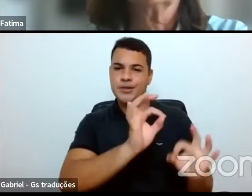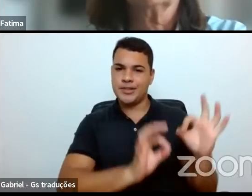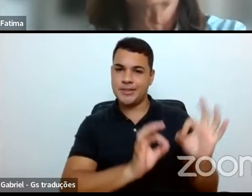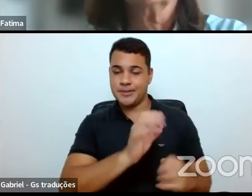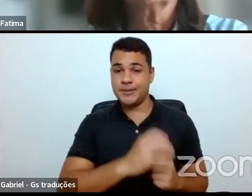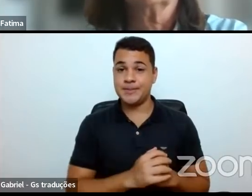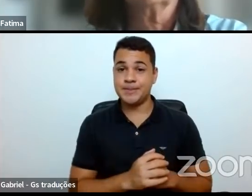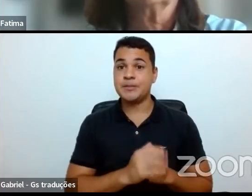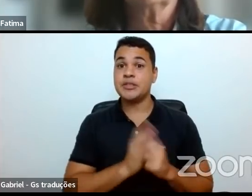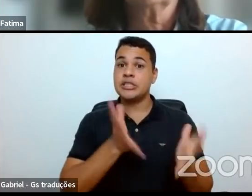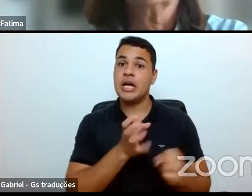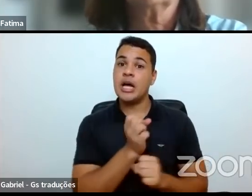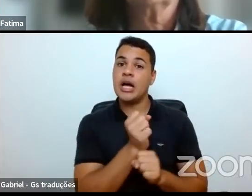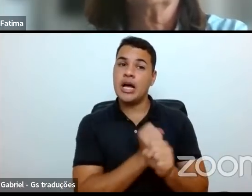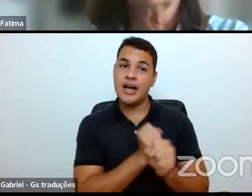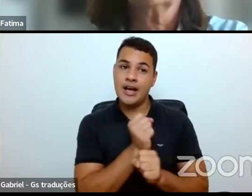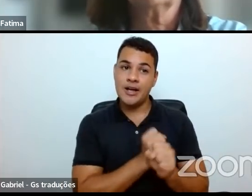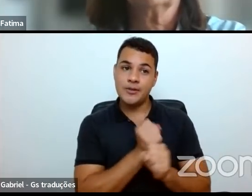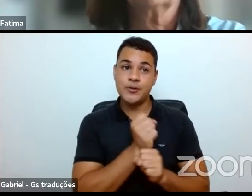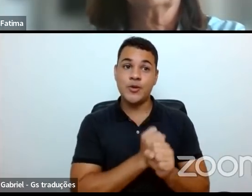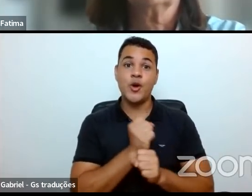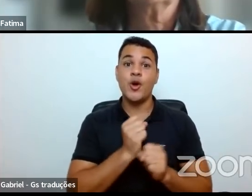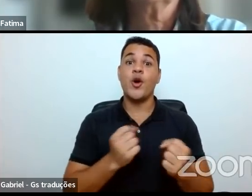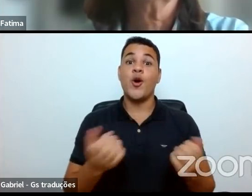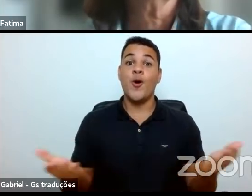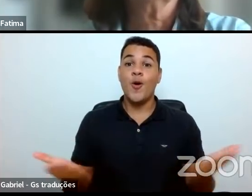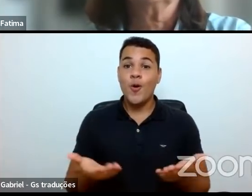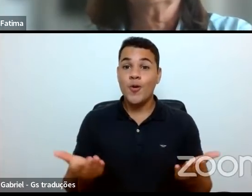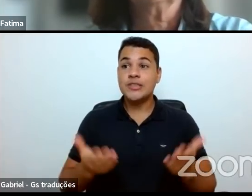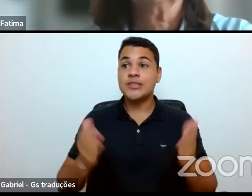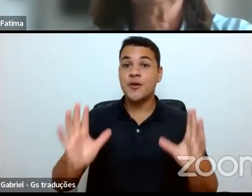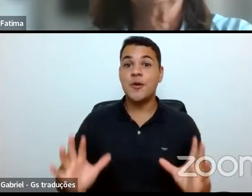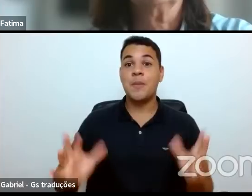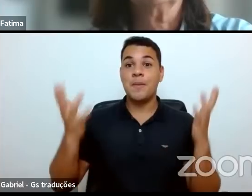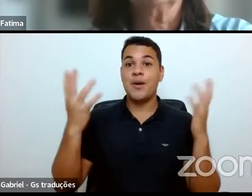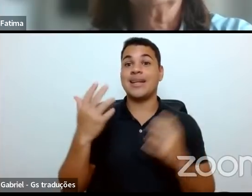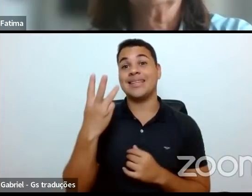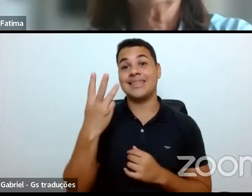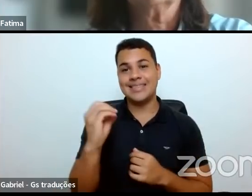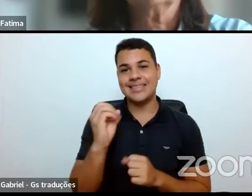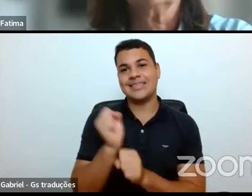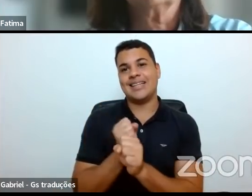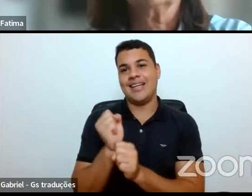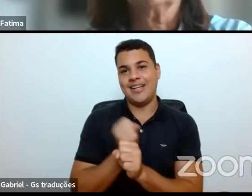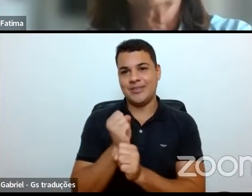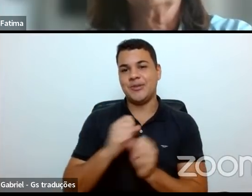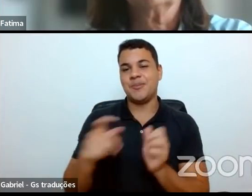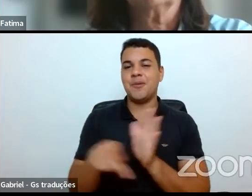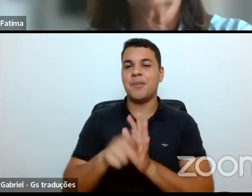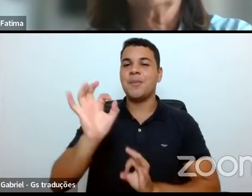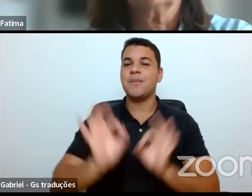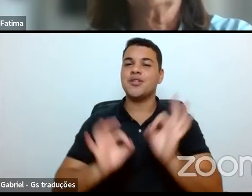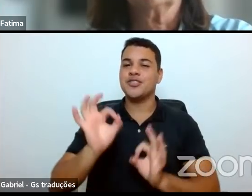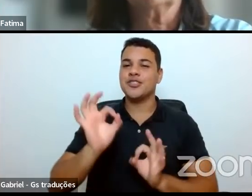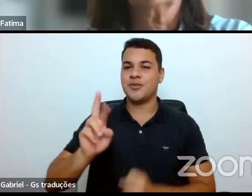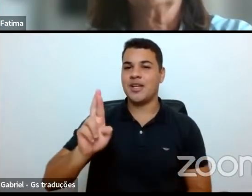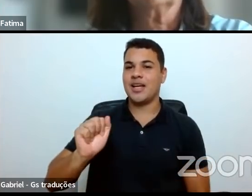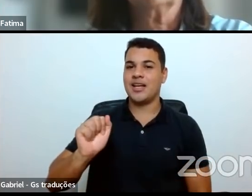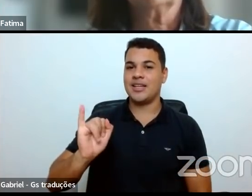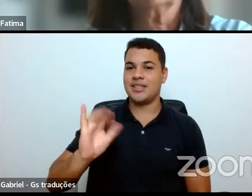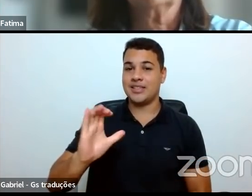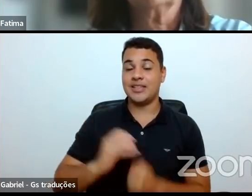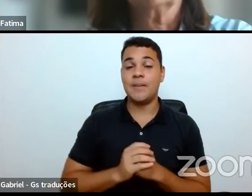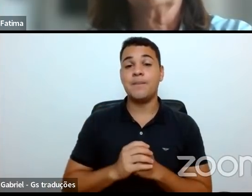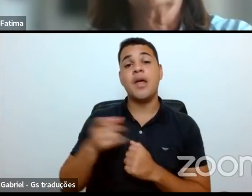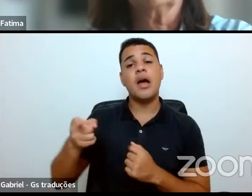e que chega hoje para comemorar 30 anos de Raika. 30 anos. A Fiocruz abraçou